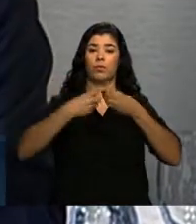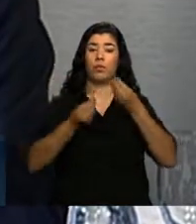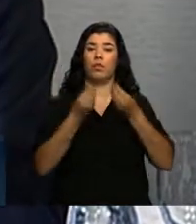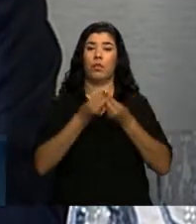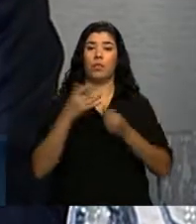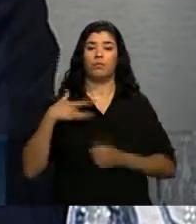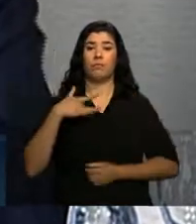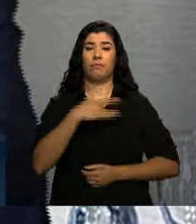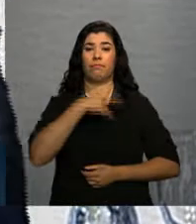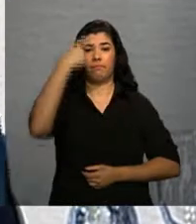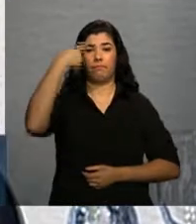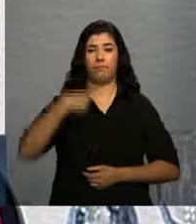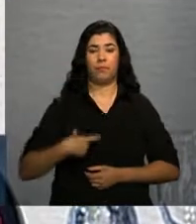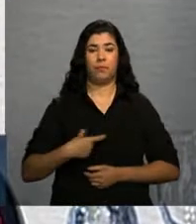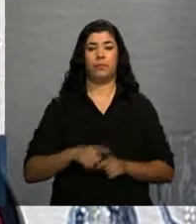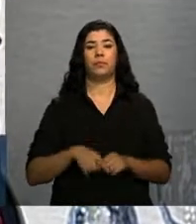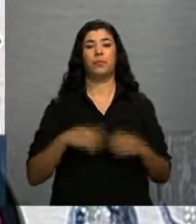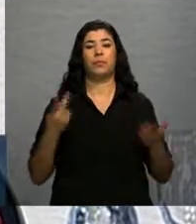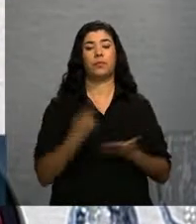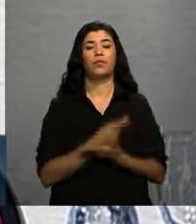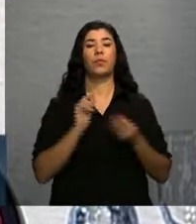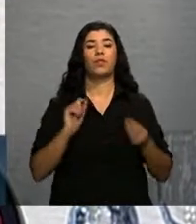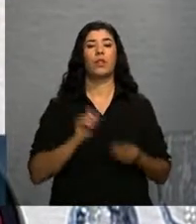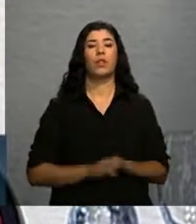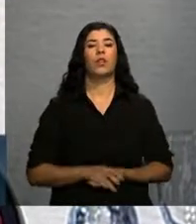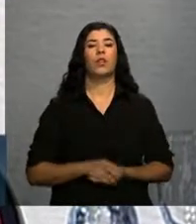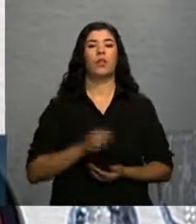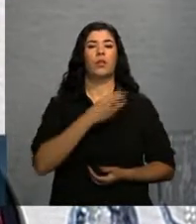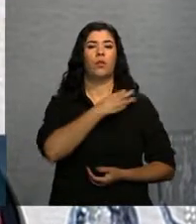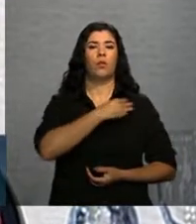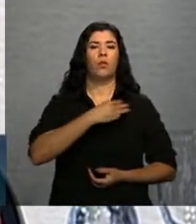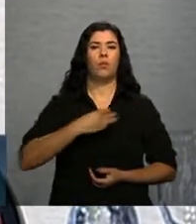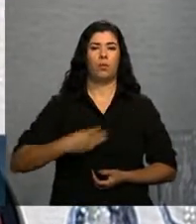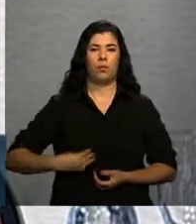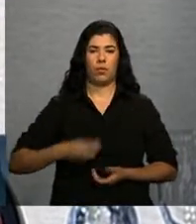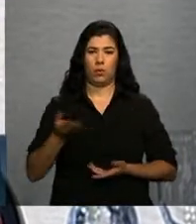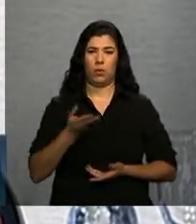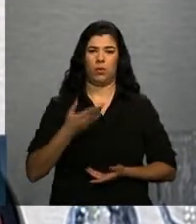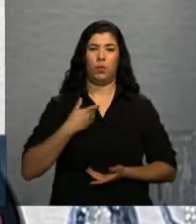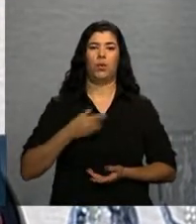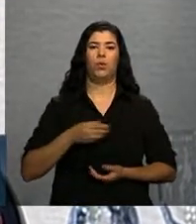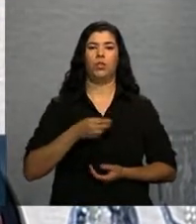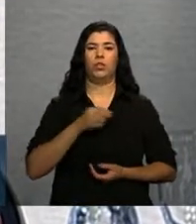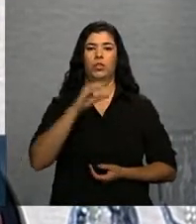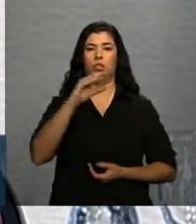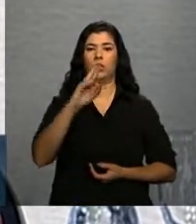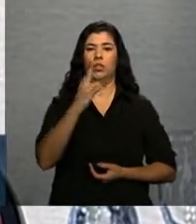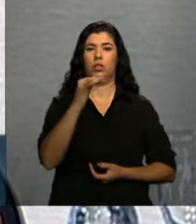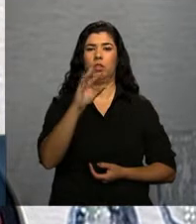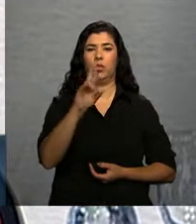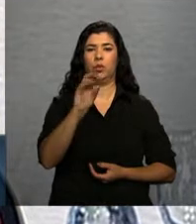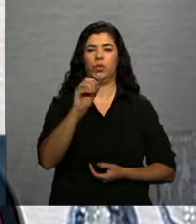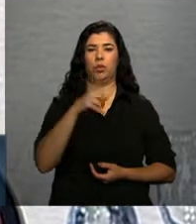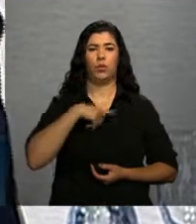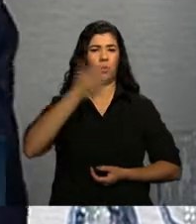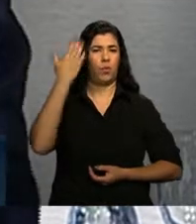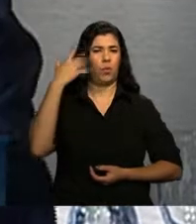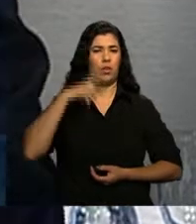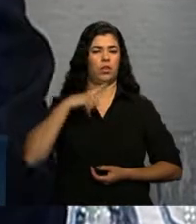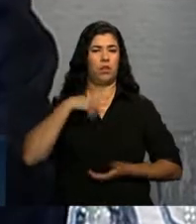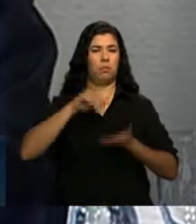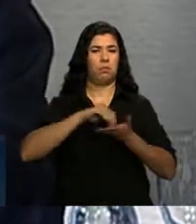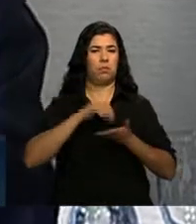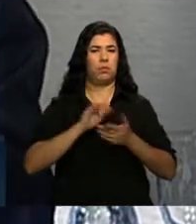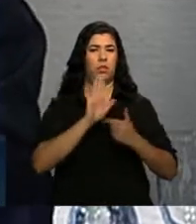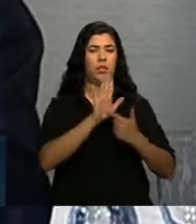saúde. E, nesse momento, o ministro Artur Quioro, na época, era o diretor do Departamento de Atenção à Saúde, o DAI,